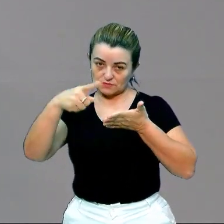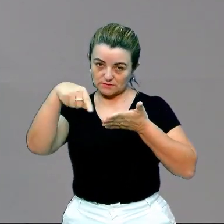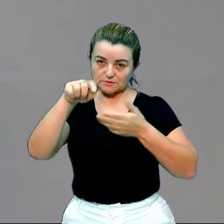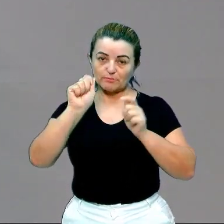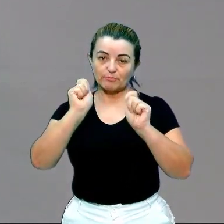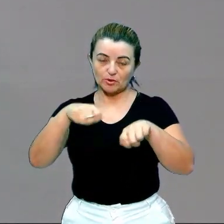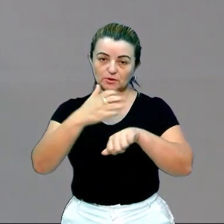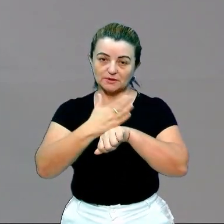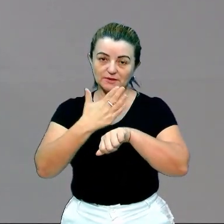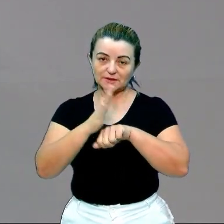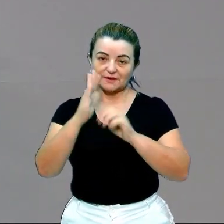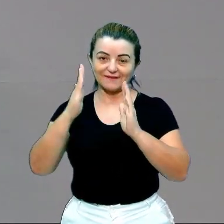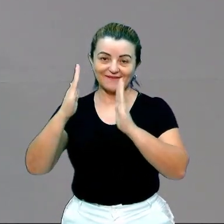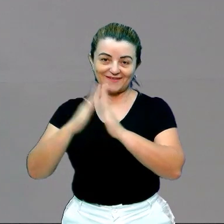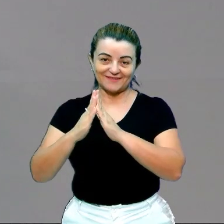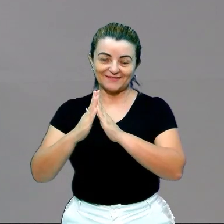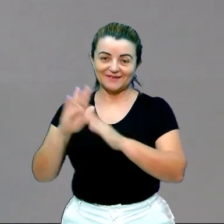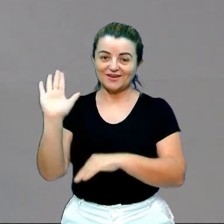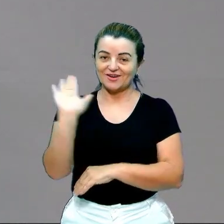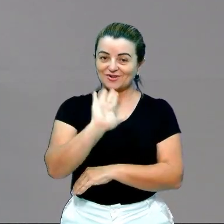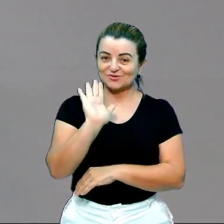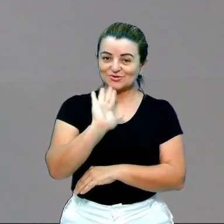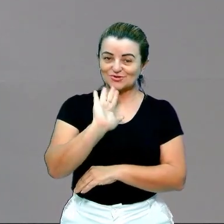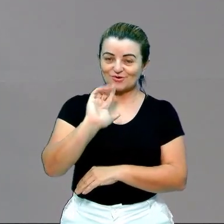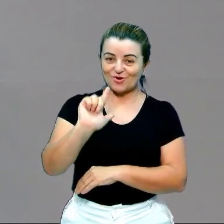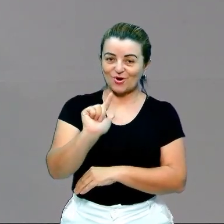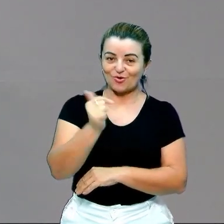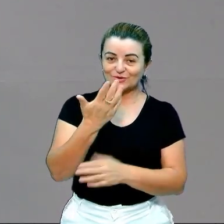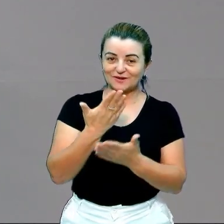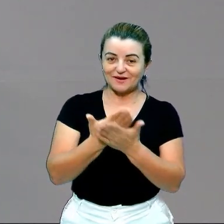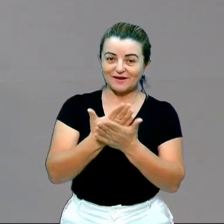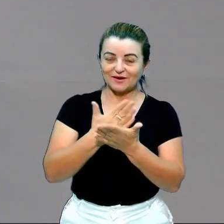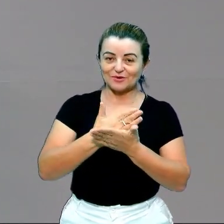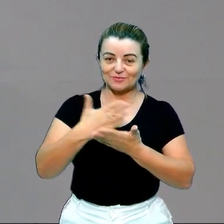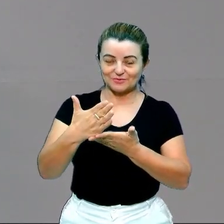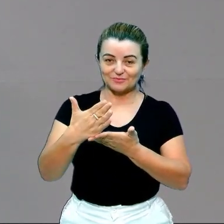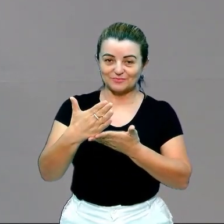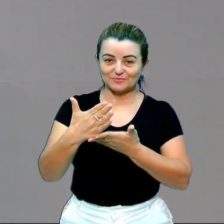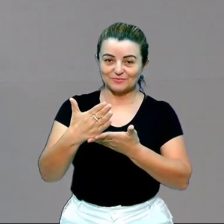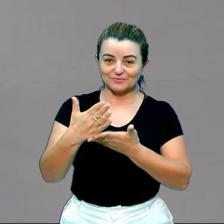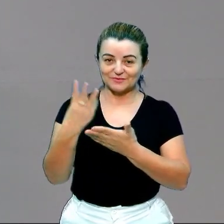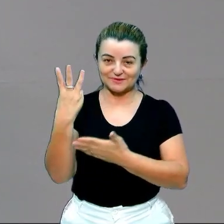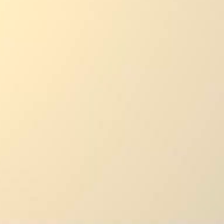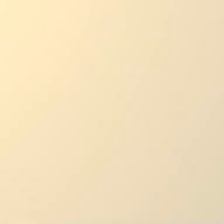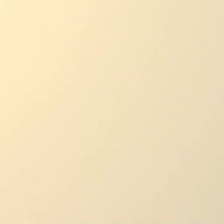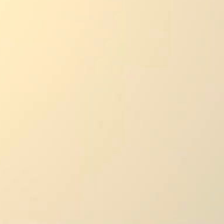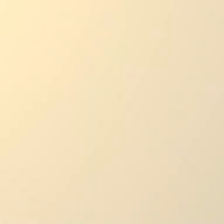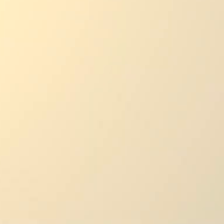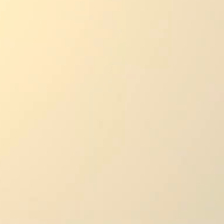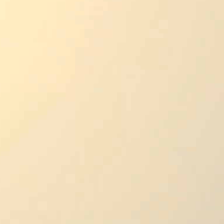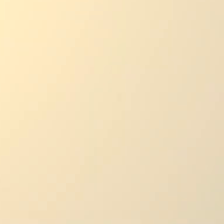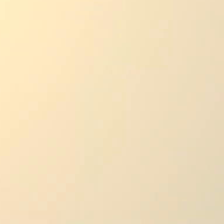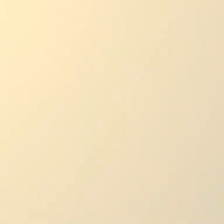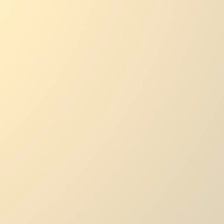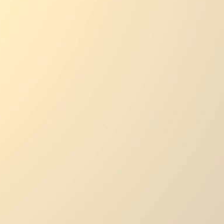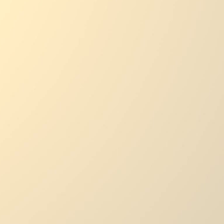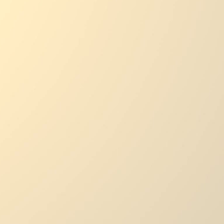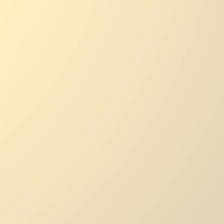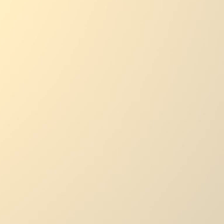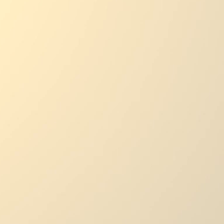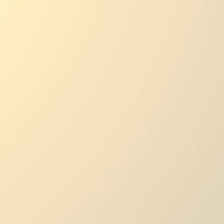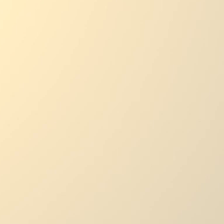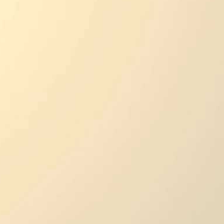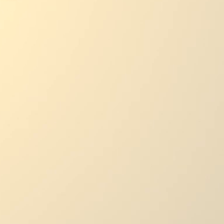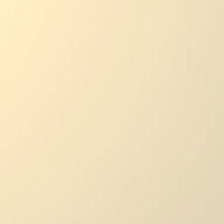treinar em casa. E até a nossa próxima aula de introdução, parte 3. aula A Música